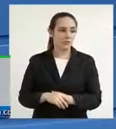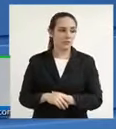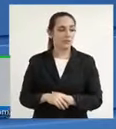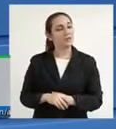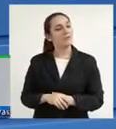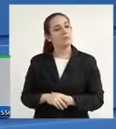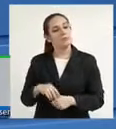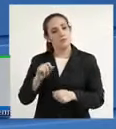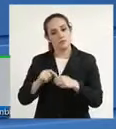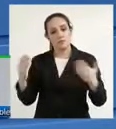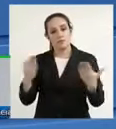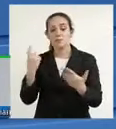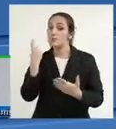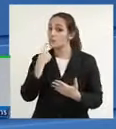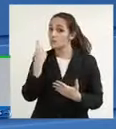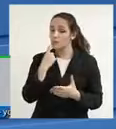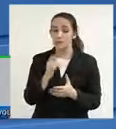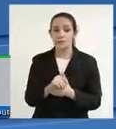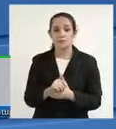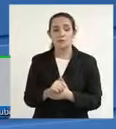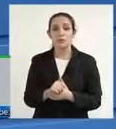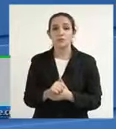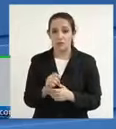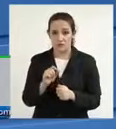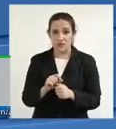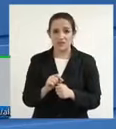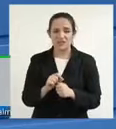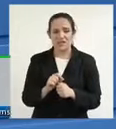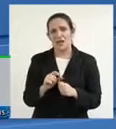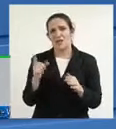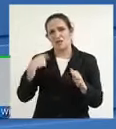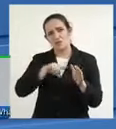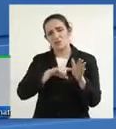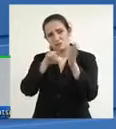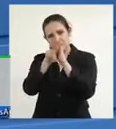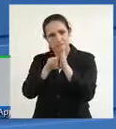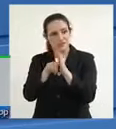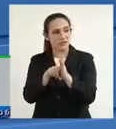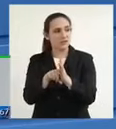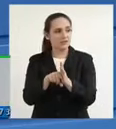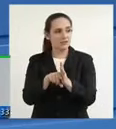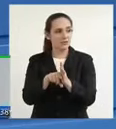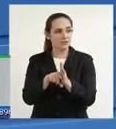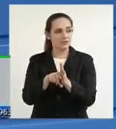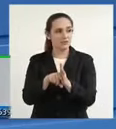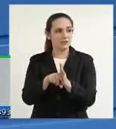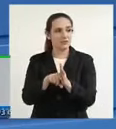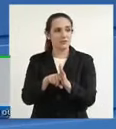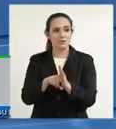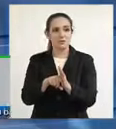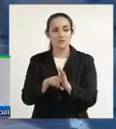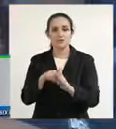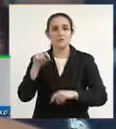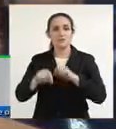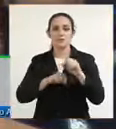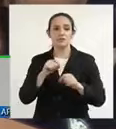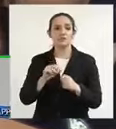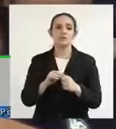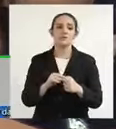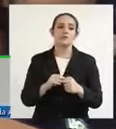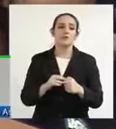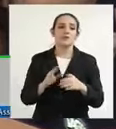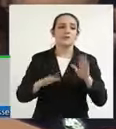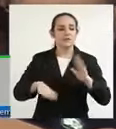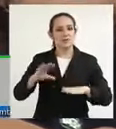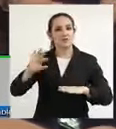-feira e realmente é muito triste saber que a cada oito minutos uma criança é abusada e às vezes até